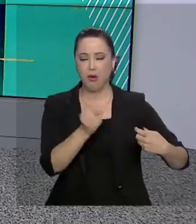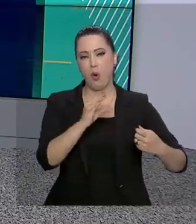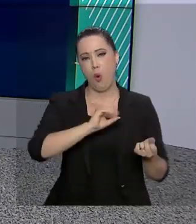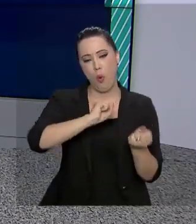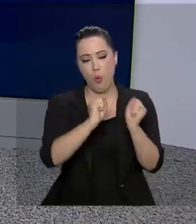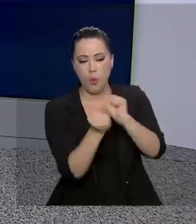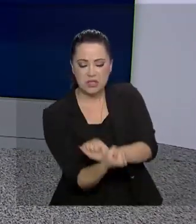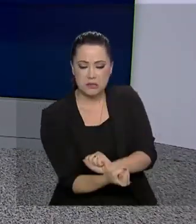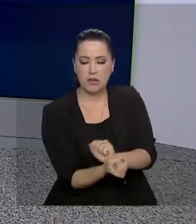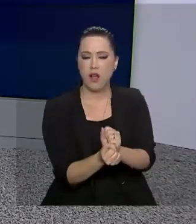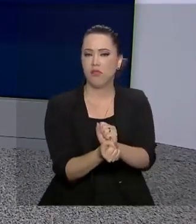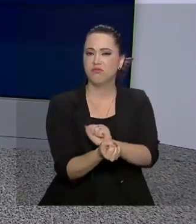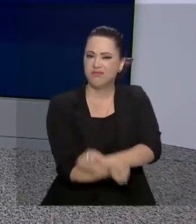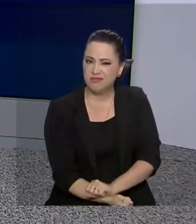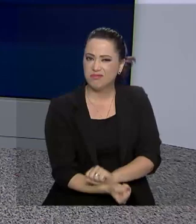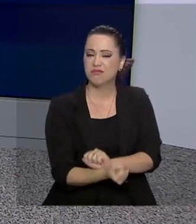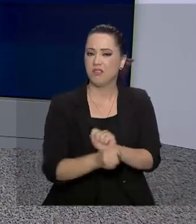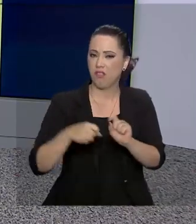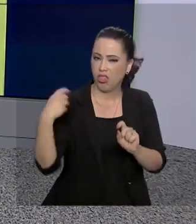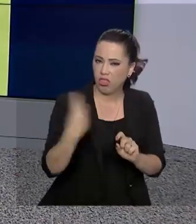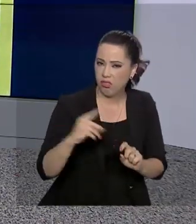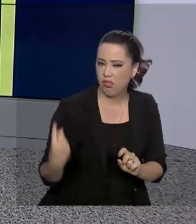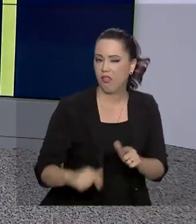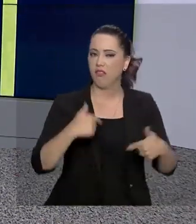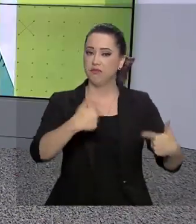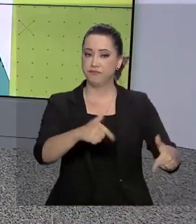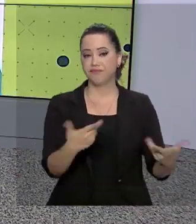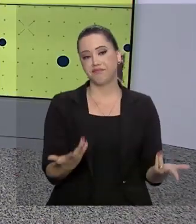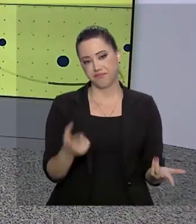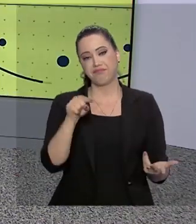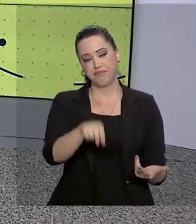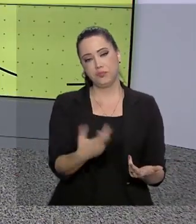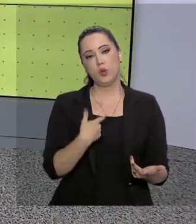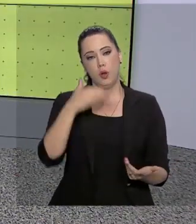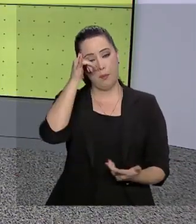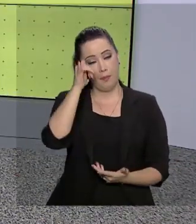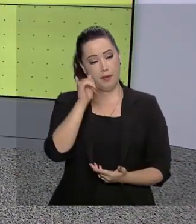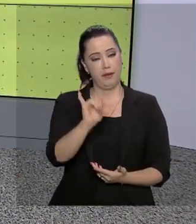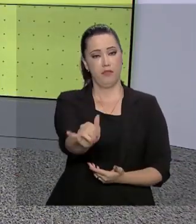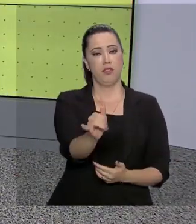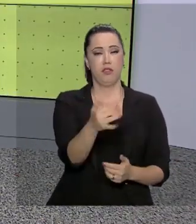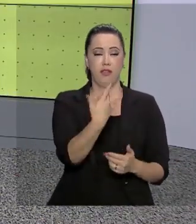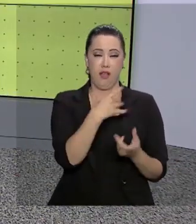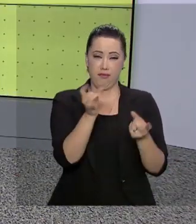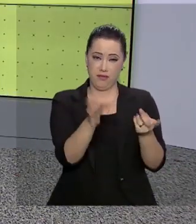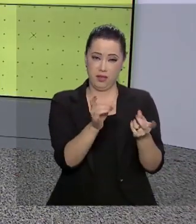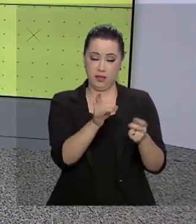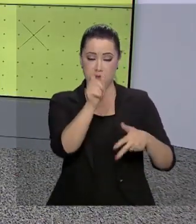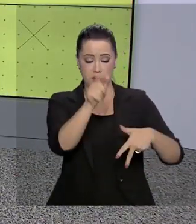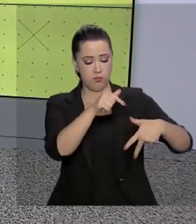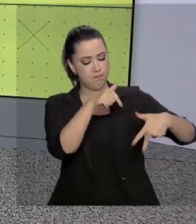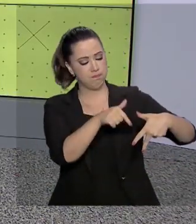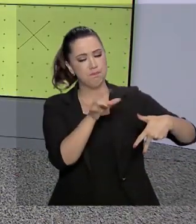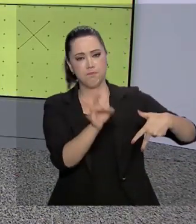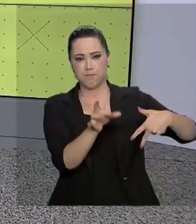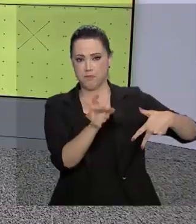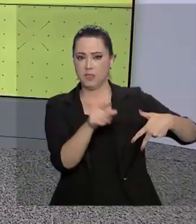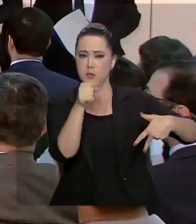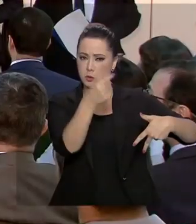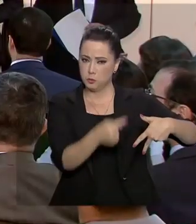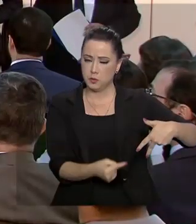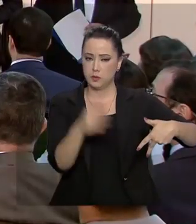Para lembrar a data e reforçar o combate ao tráfico de pessoas no Brasil, o Ministério da Justiça firmou um novo acordo.